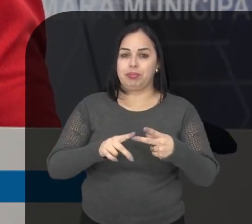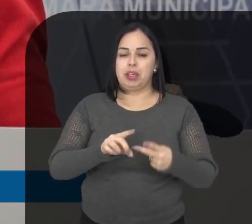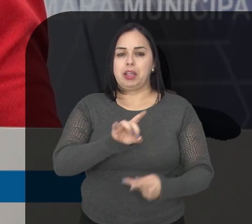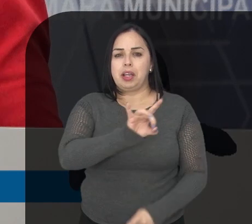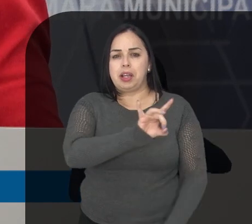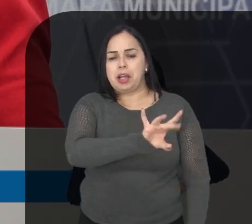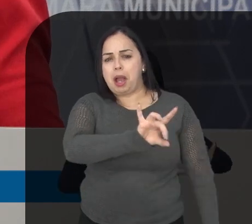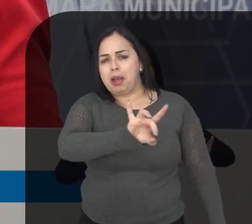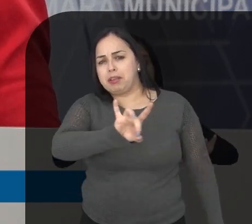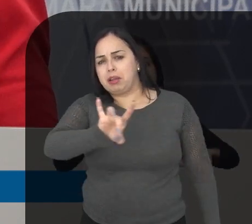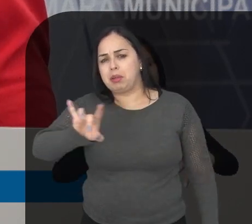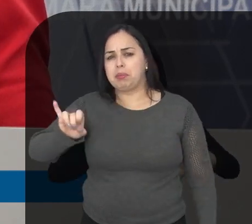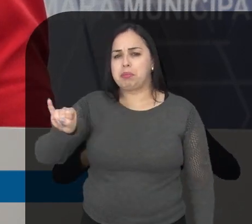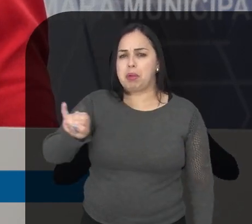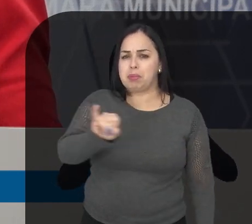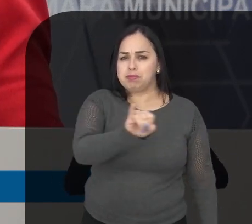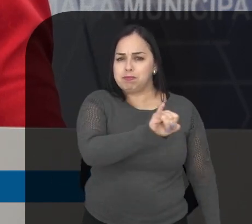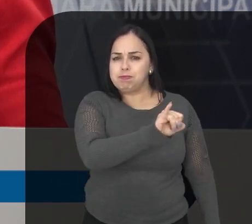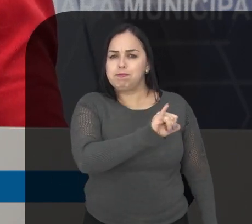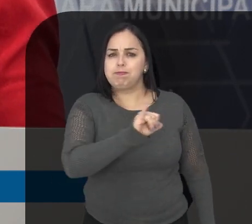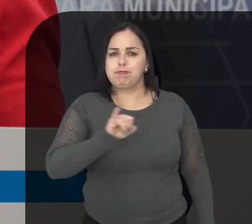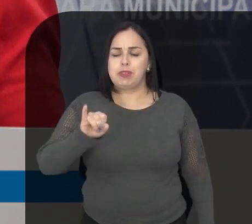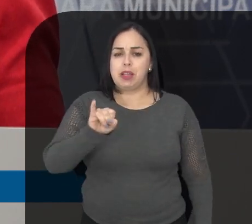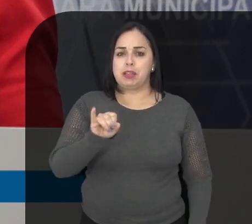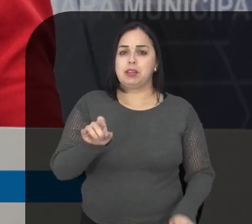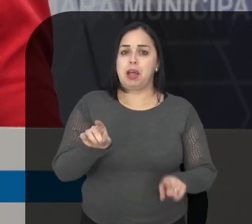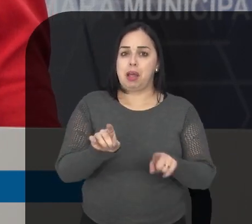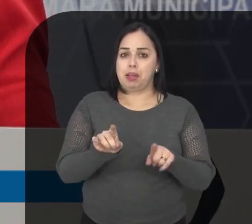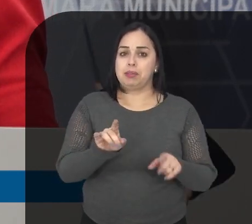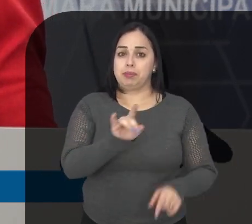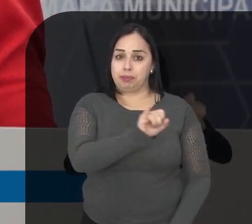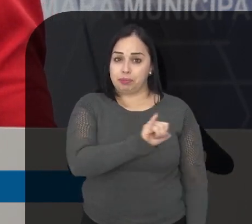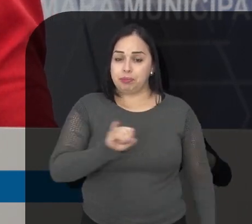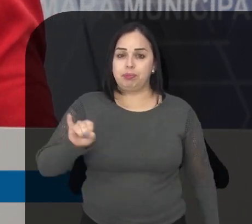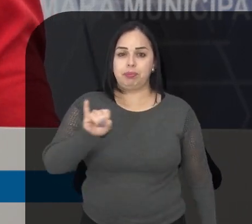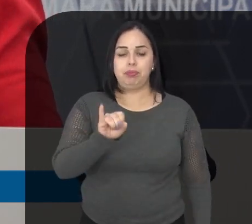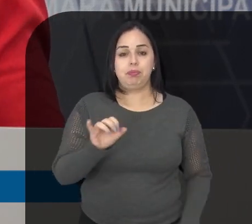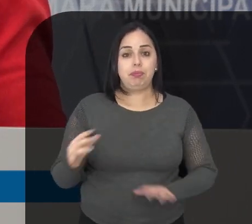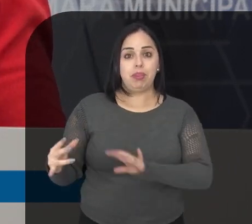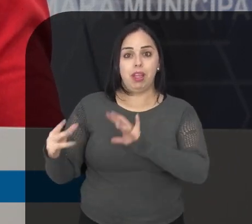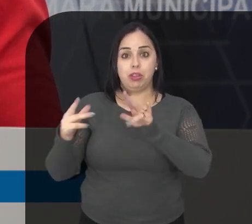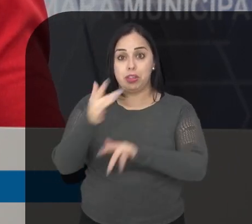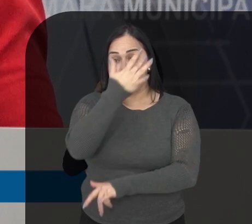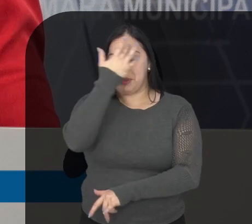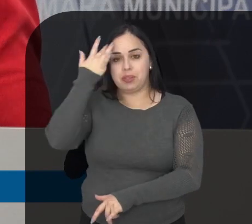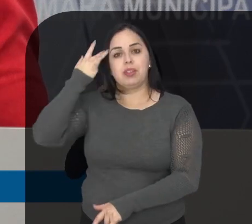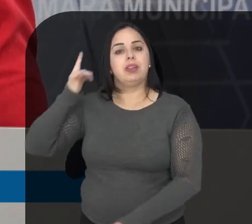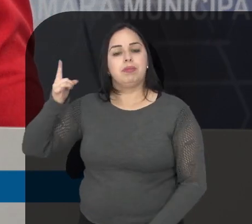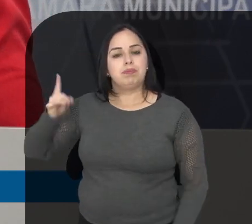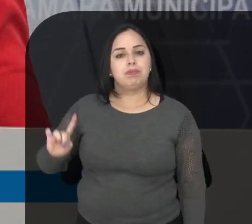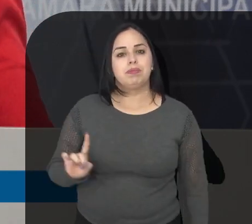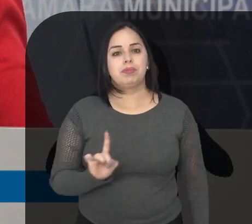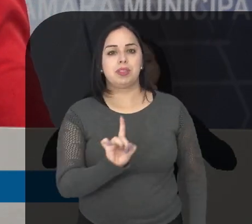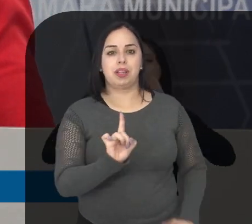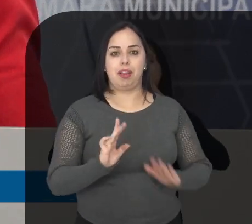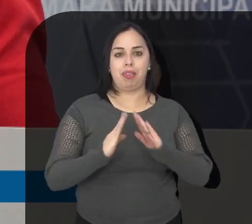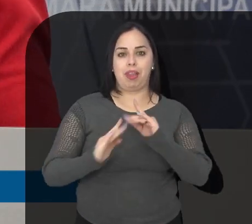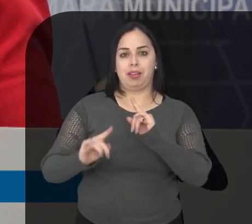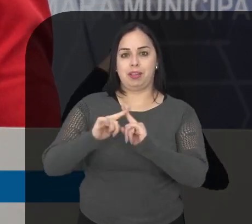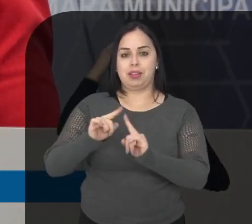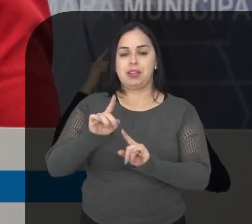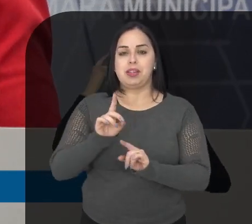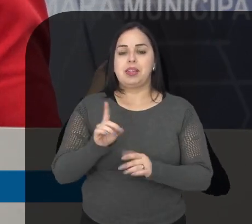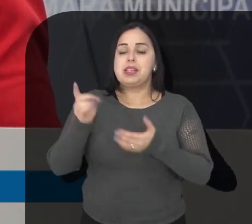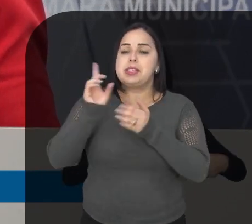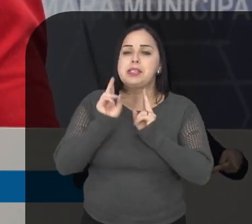por cada irmão em Cristo da Adbrás em São José dos Campos, e a todos que chegam ali na nossa